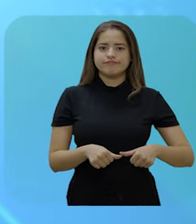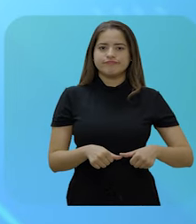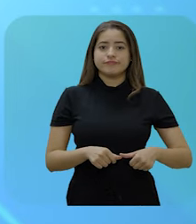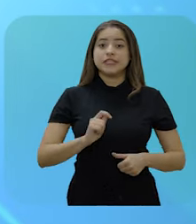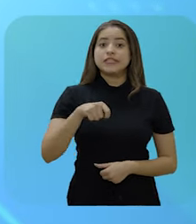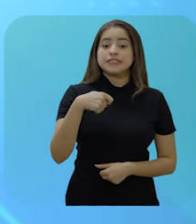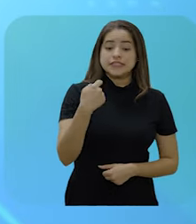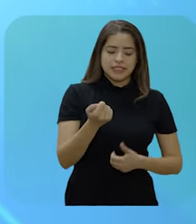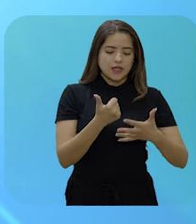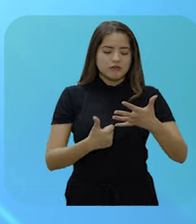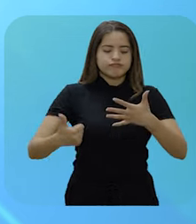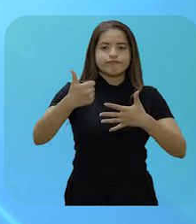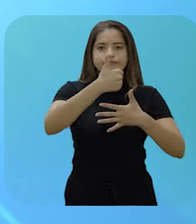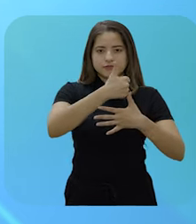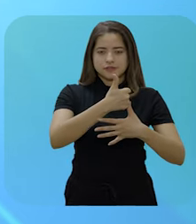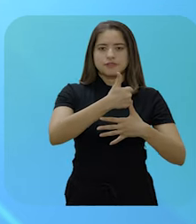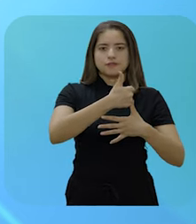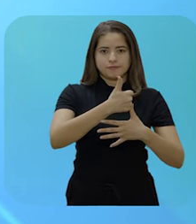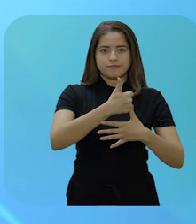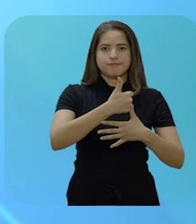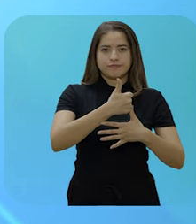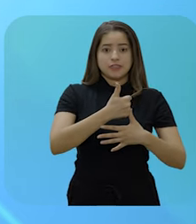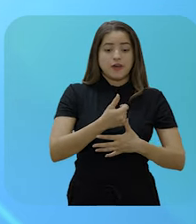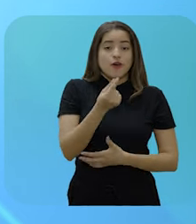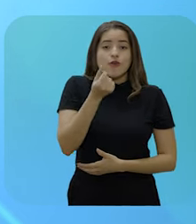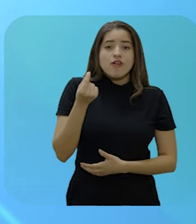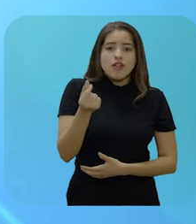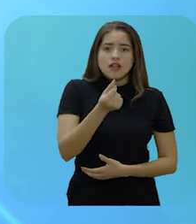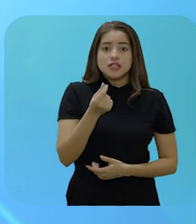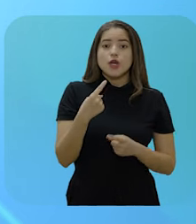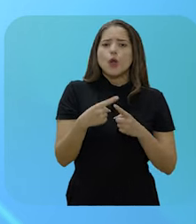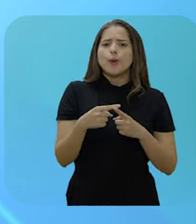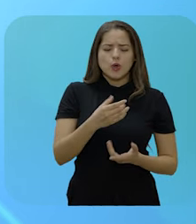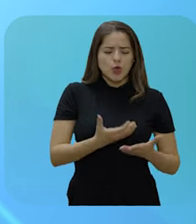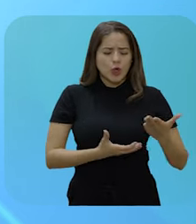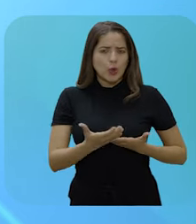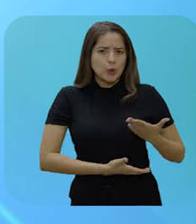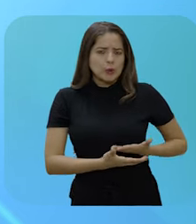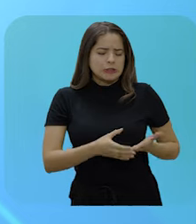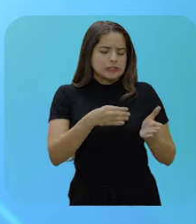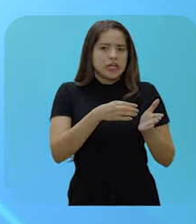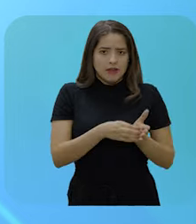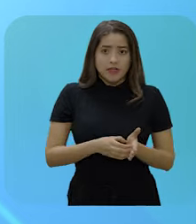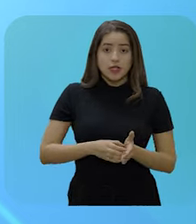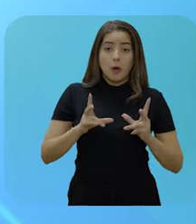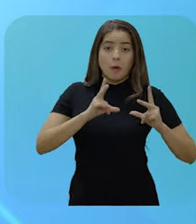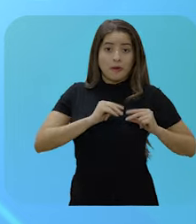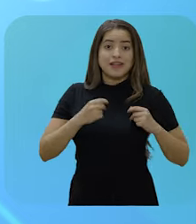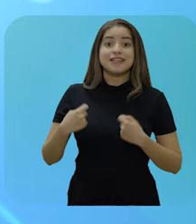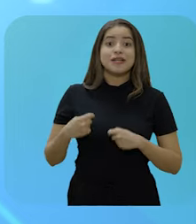servidor que completou as exigências para determinadas regras de aposentadoria voluntária e optar por